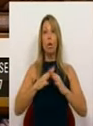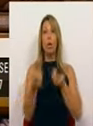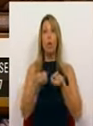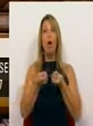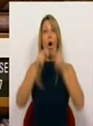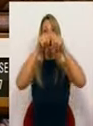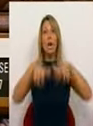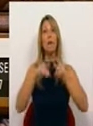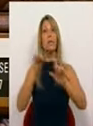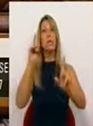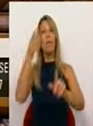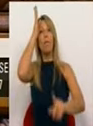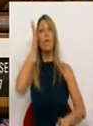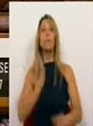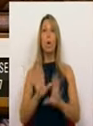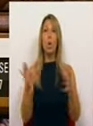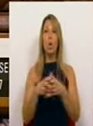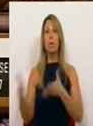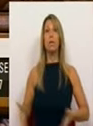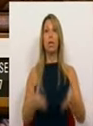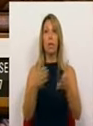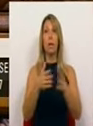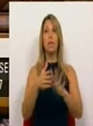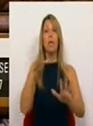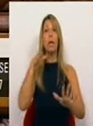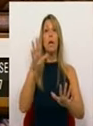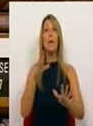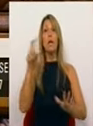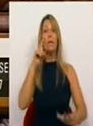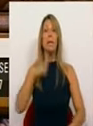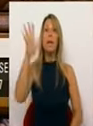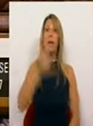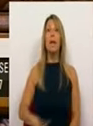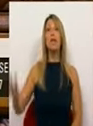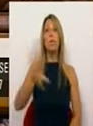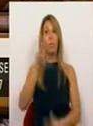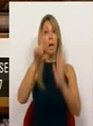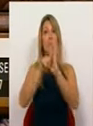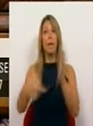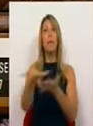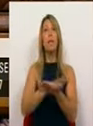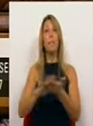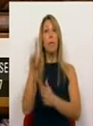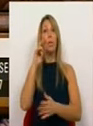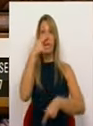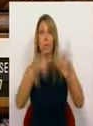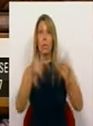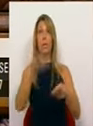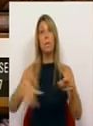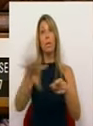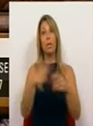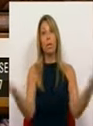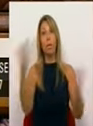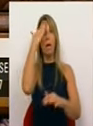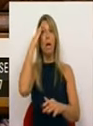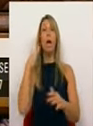Armadas, no Conceito Estratégico de Defesa Nacional e na Lei de Bases da Proteção Civil. Entendemos, por isso, que a Constituição e a Lei